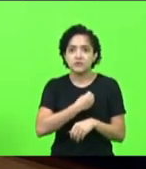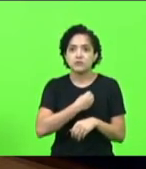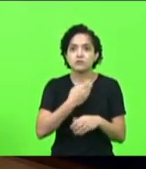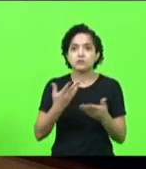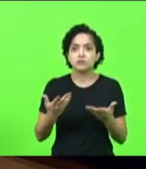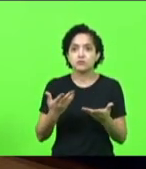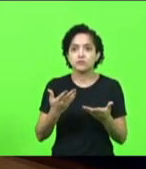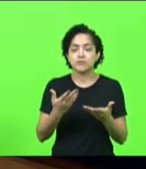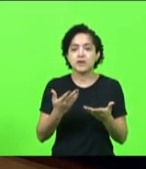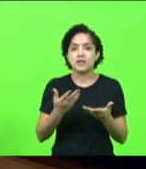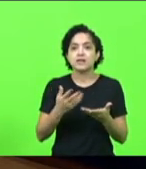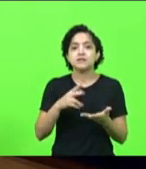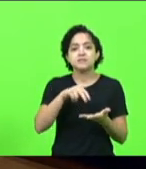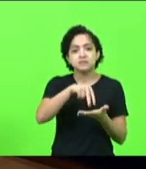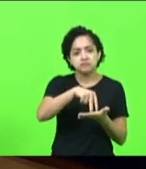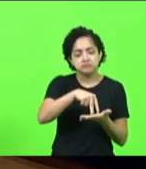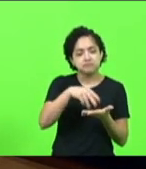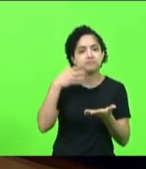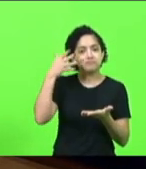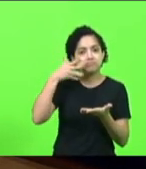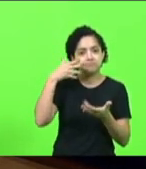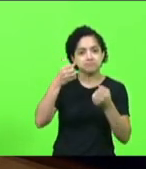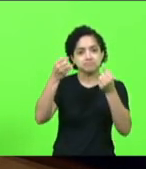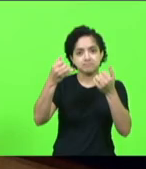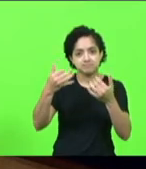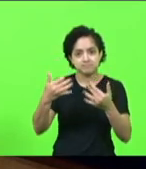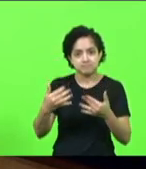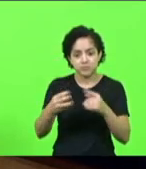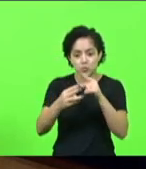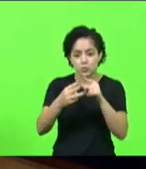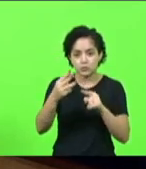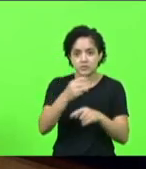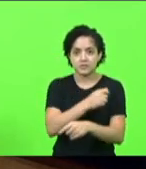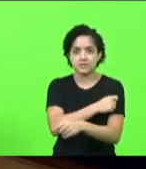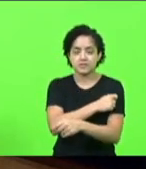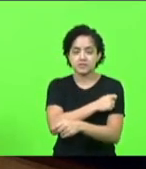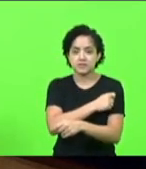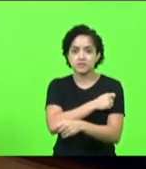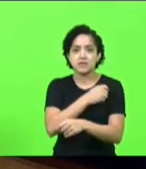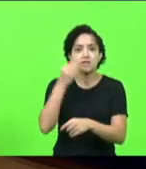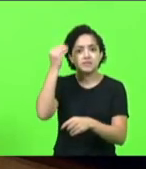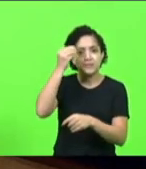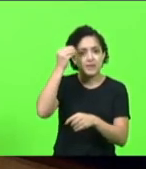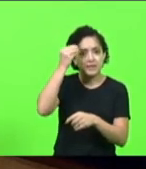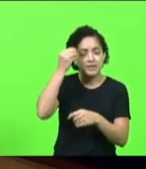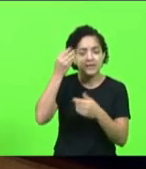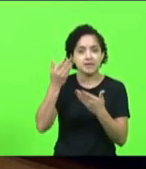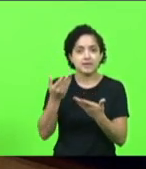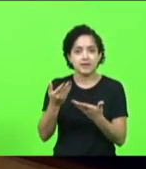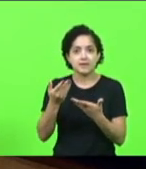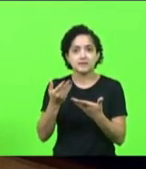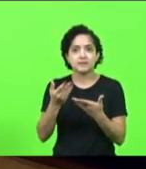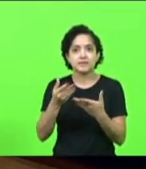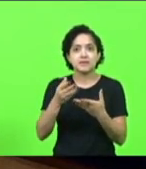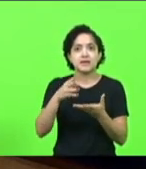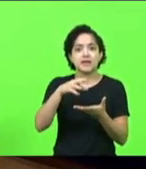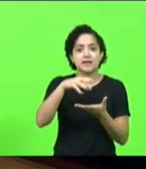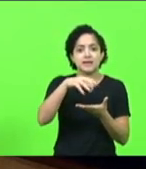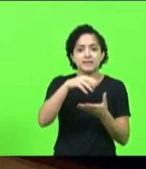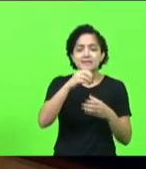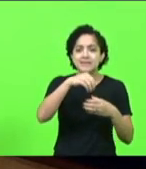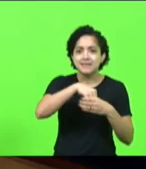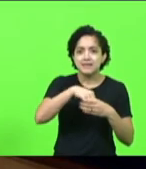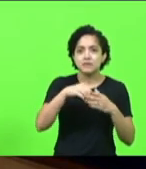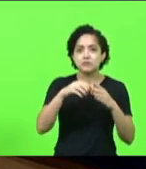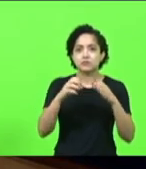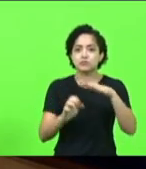depoimento dos três jovens que aqui tiveram relatando suas experiências a interação dentro de uma empresa a segurança